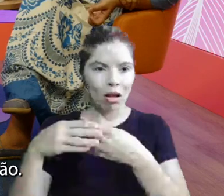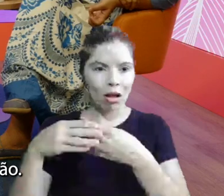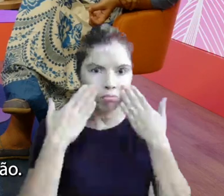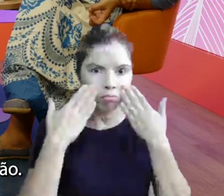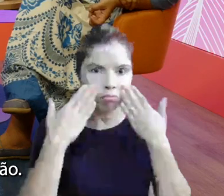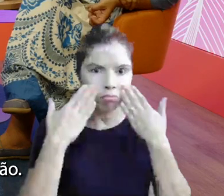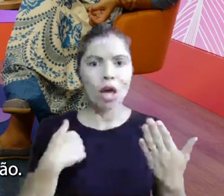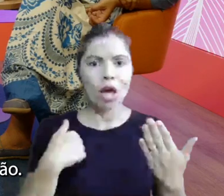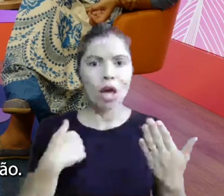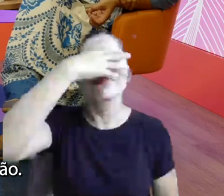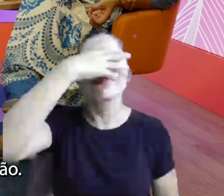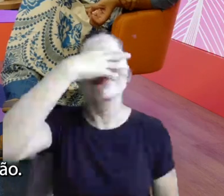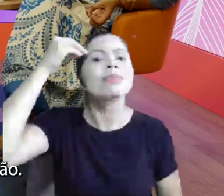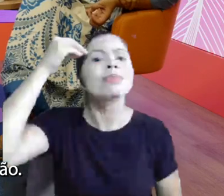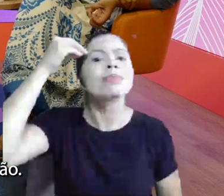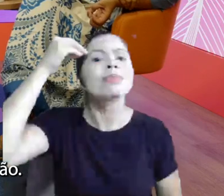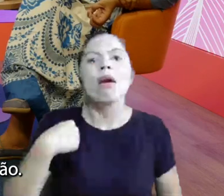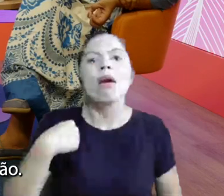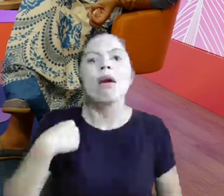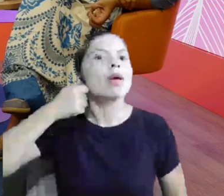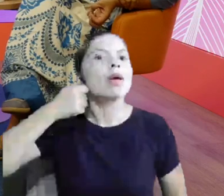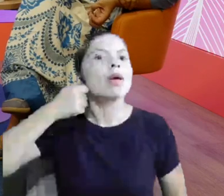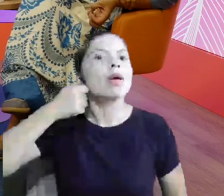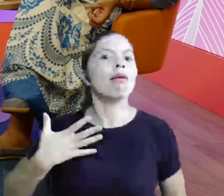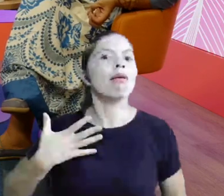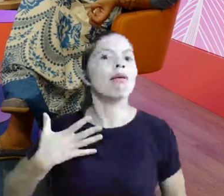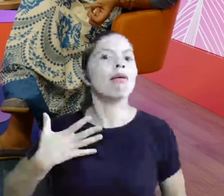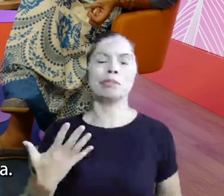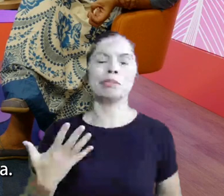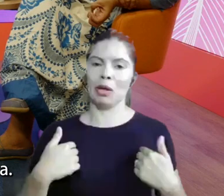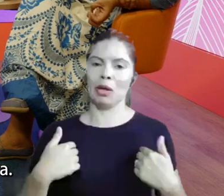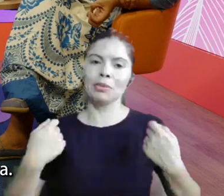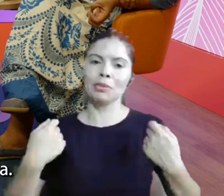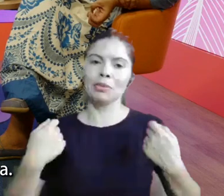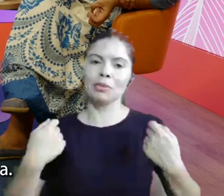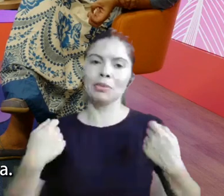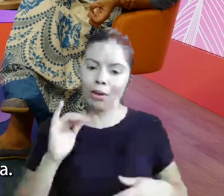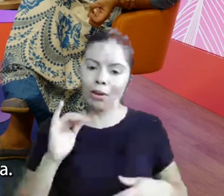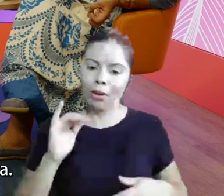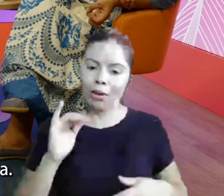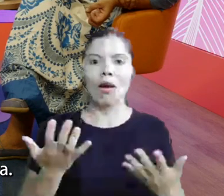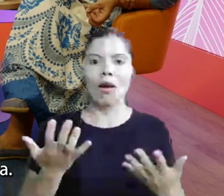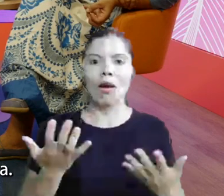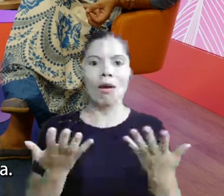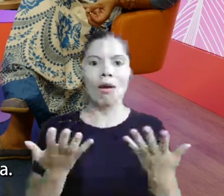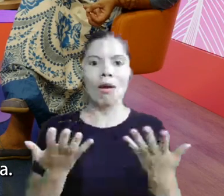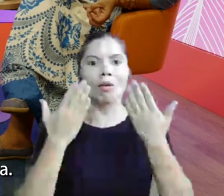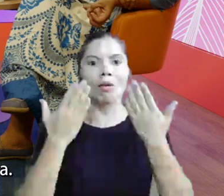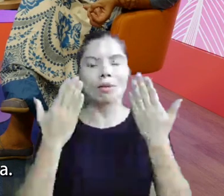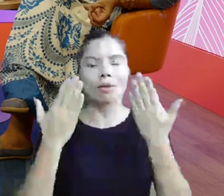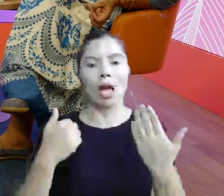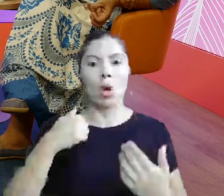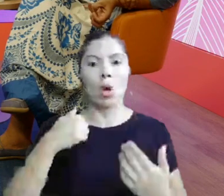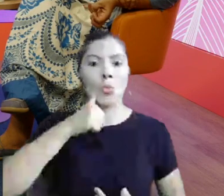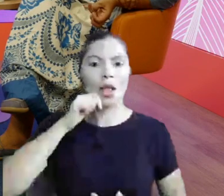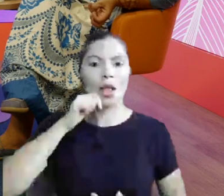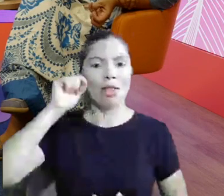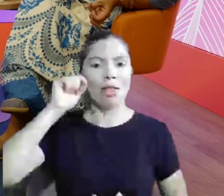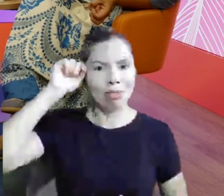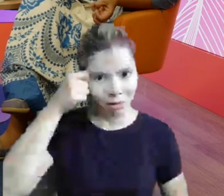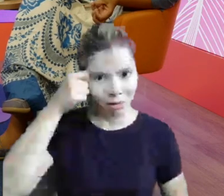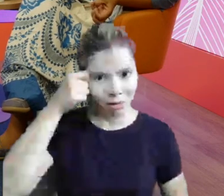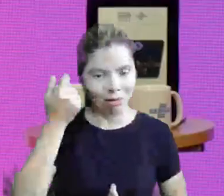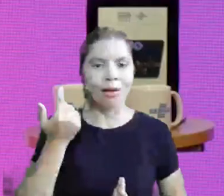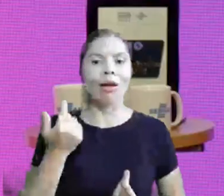eu esqueci de fazer minha autodescrição, olha só que lapso, então eu vou aproveitar antes da gente começar essa conversa. Eu sou uma